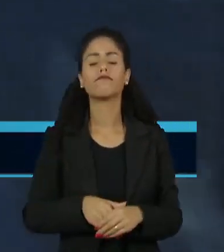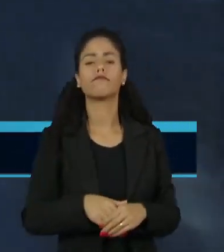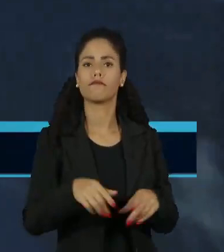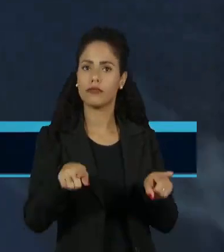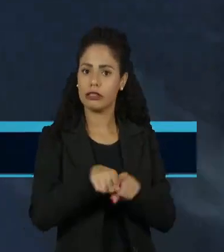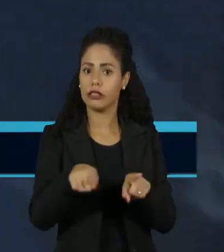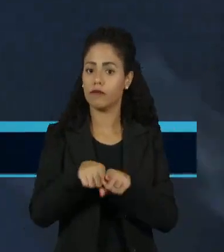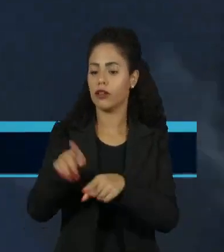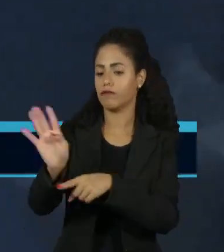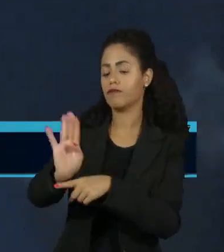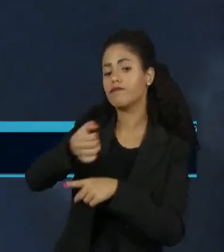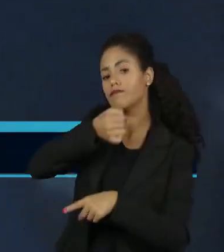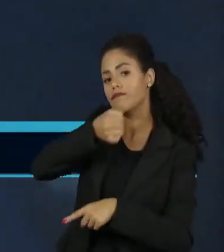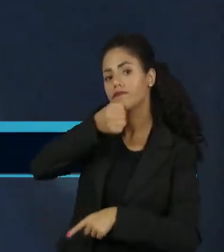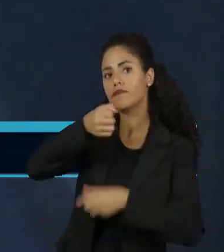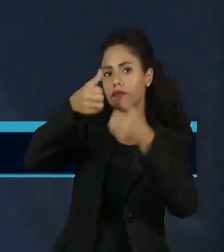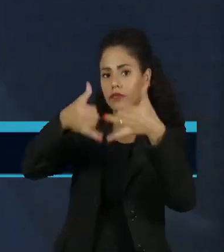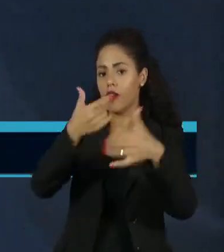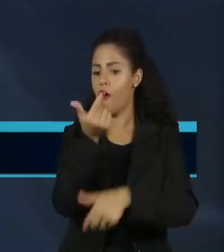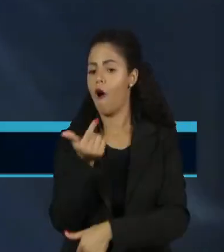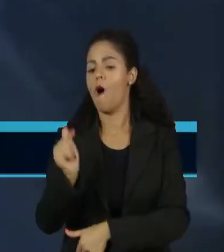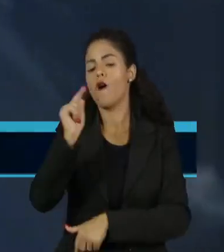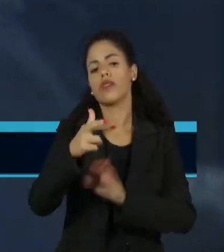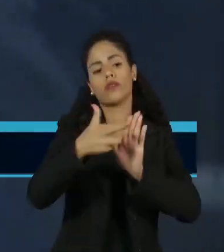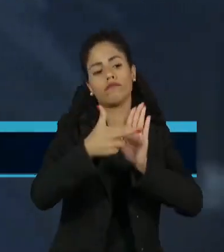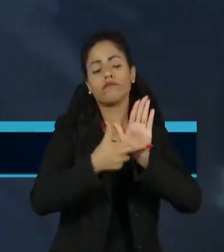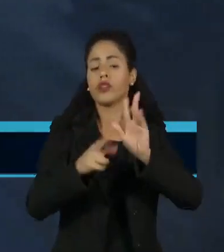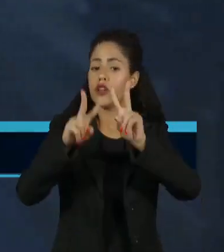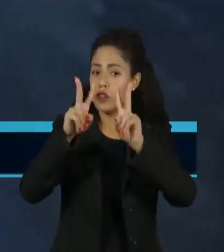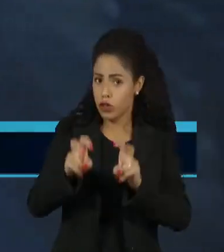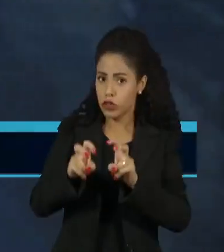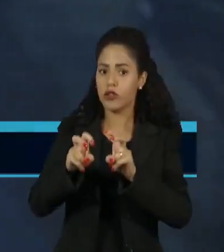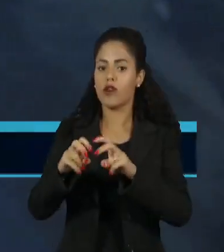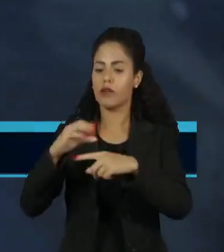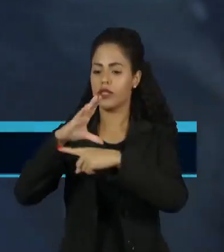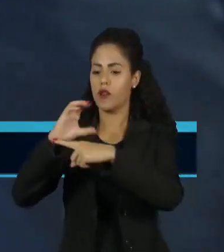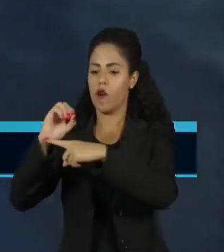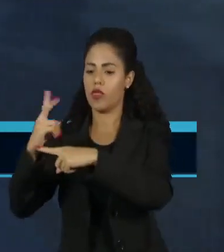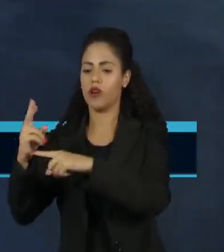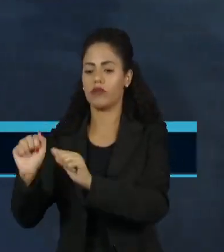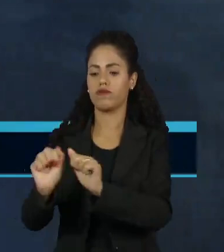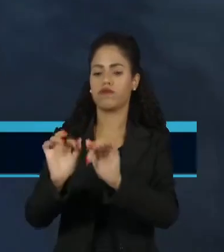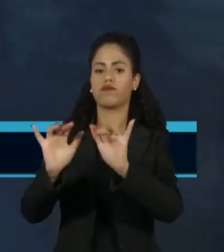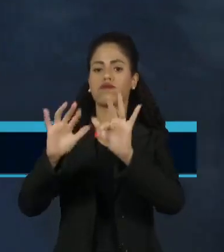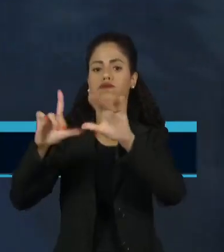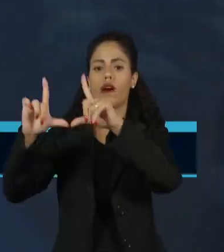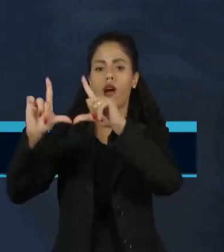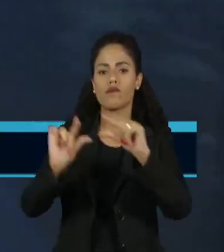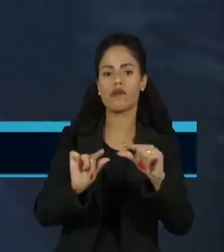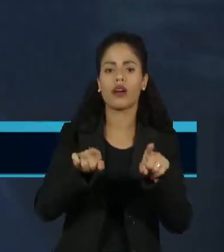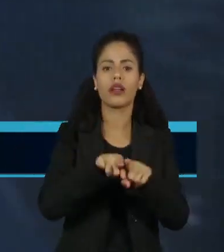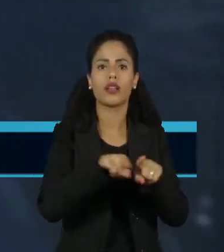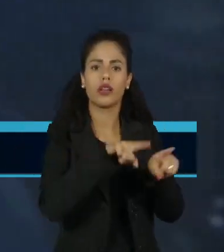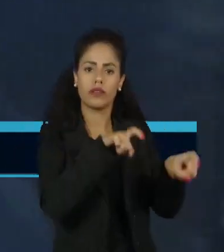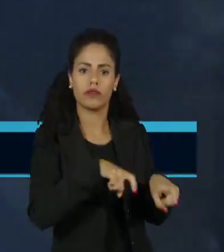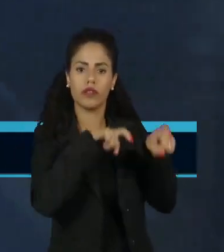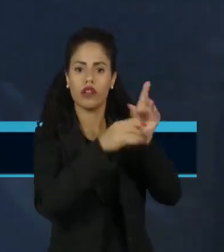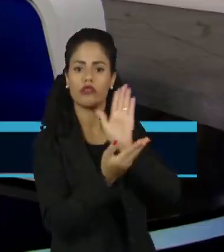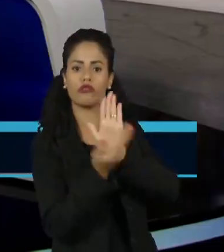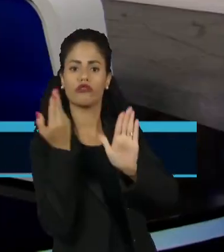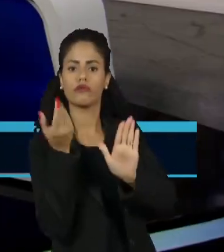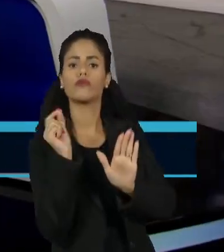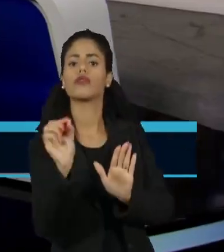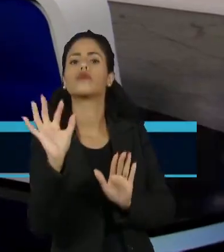reportagem também trouxe uma outra regulamentação que foi a do mercado de carbono e o agronegócio que ficou de fora.